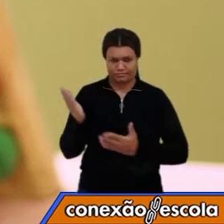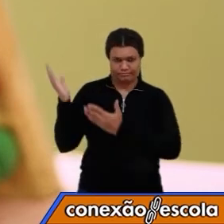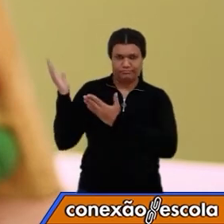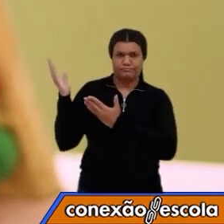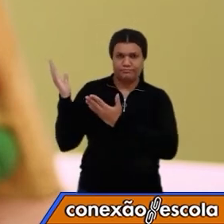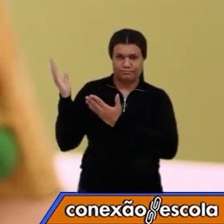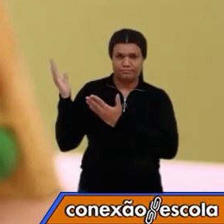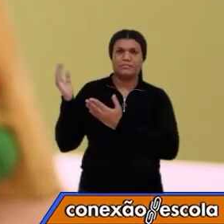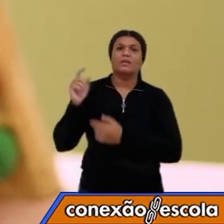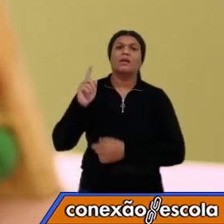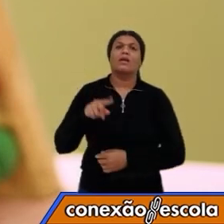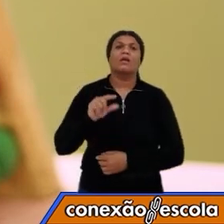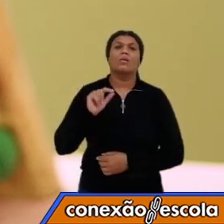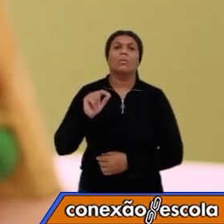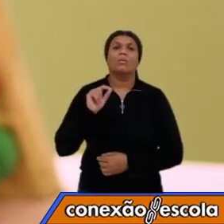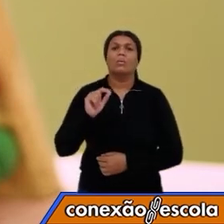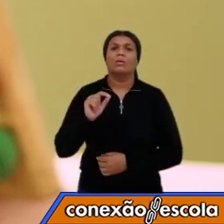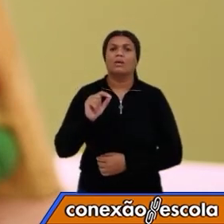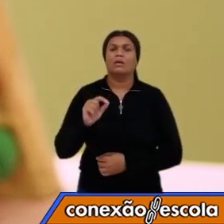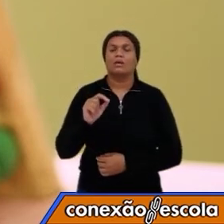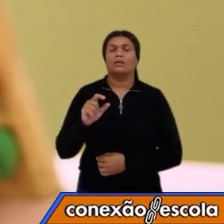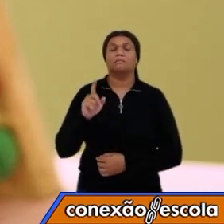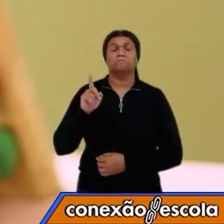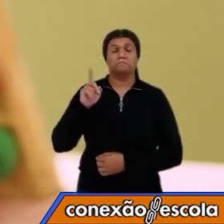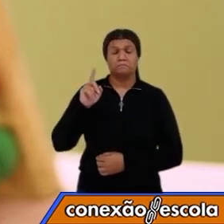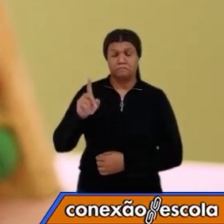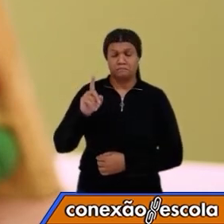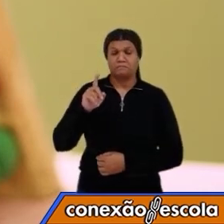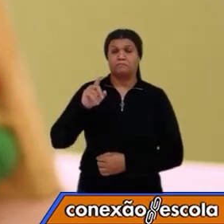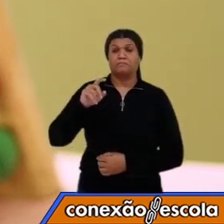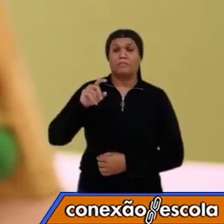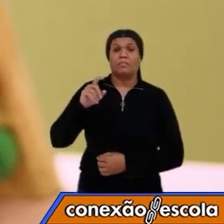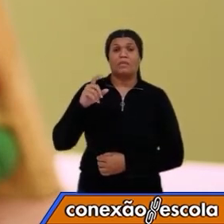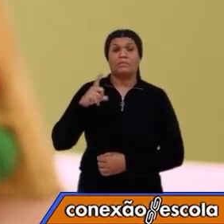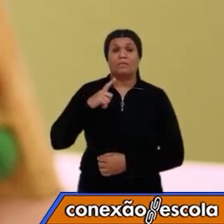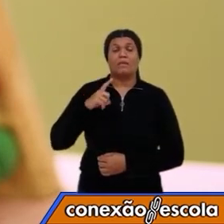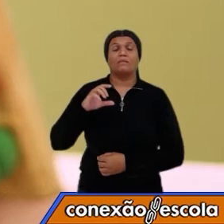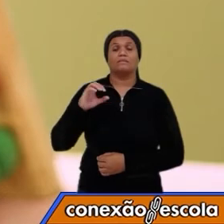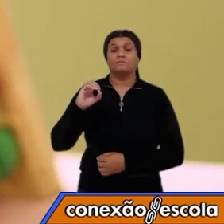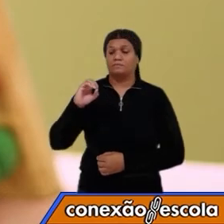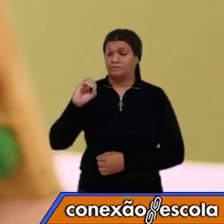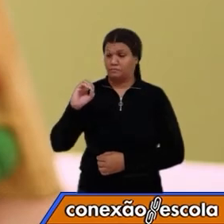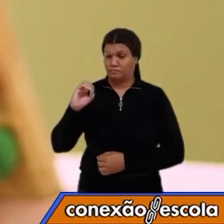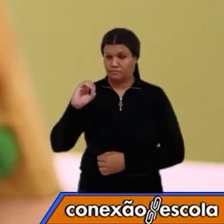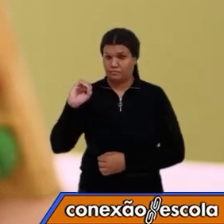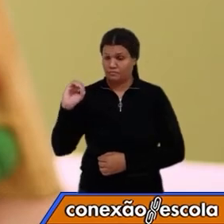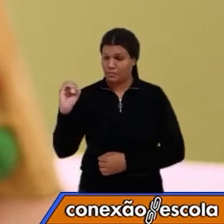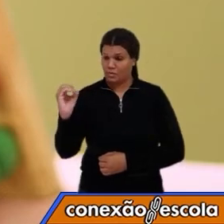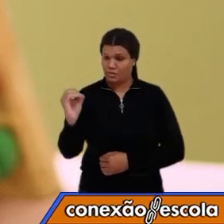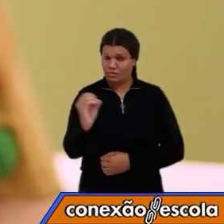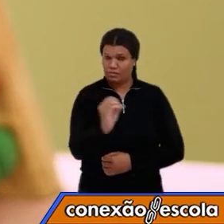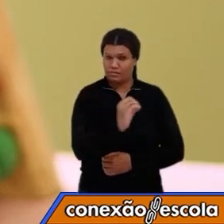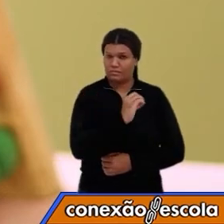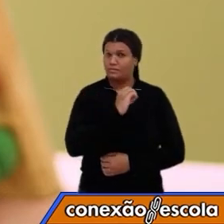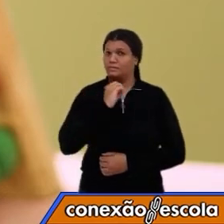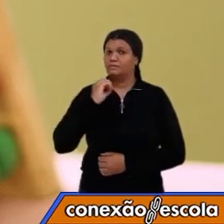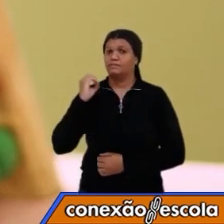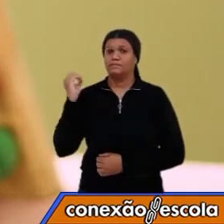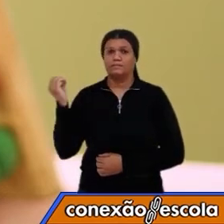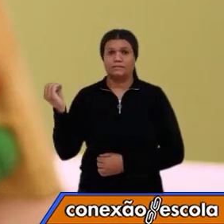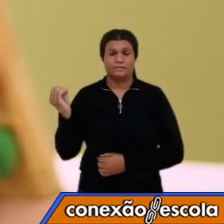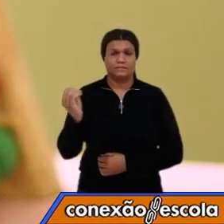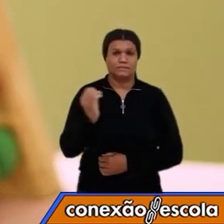movimento de translação. Nesse movimento, o nosso planeta, a Terra,